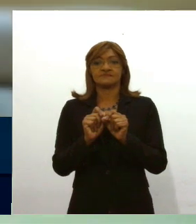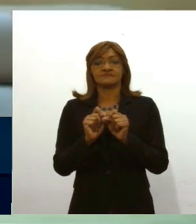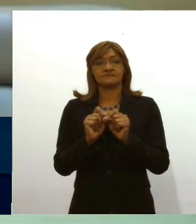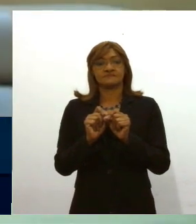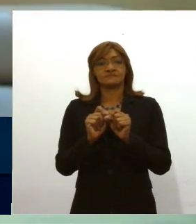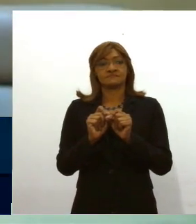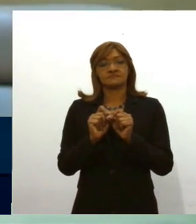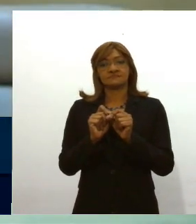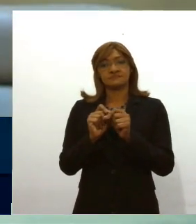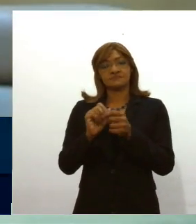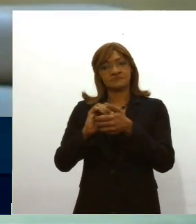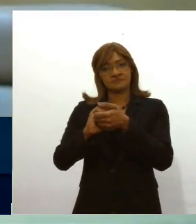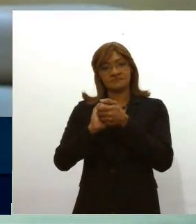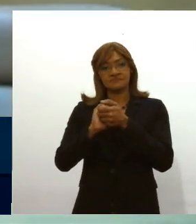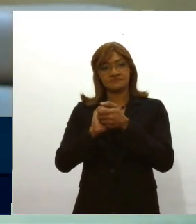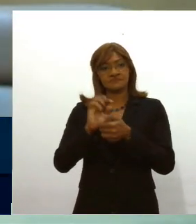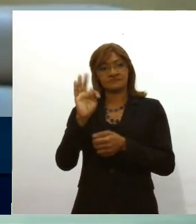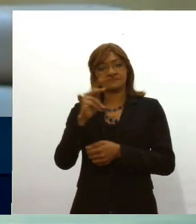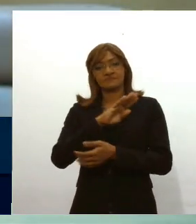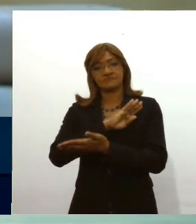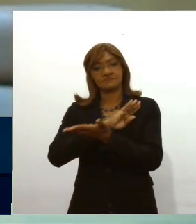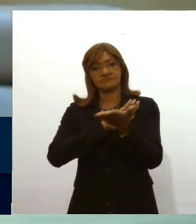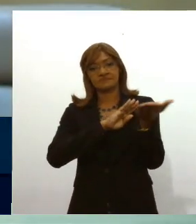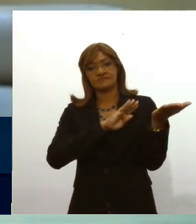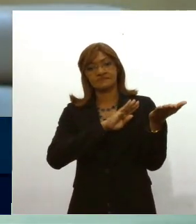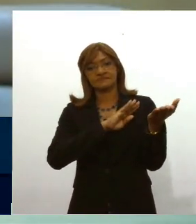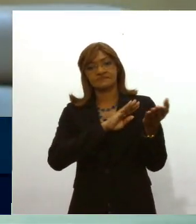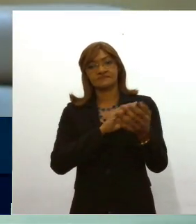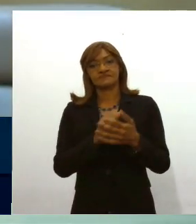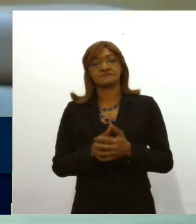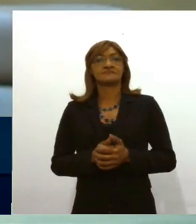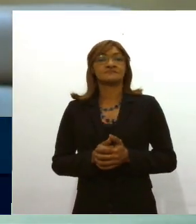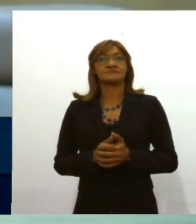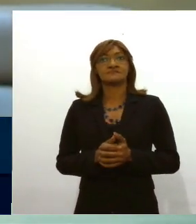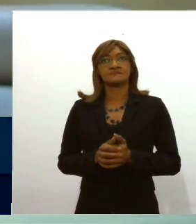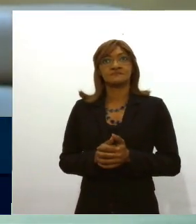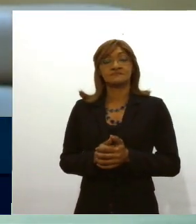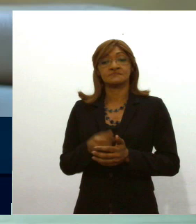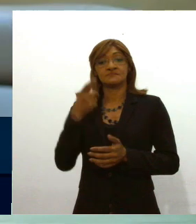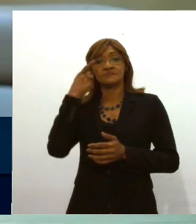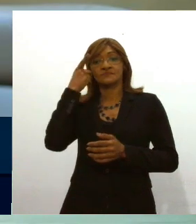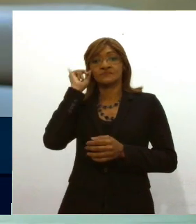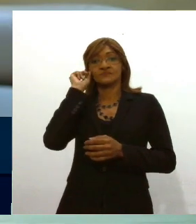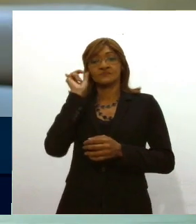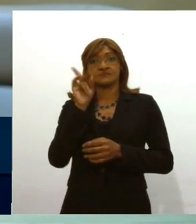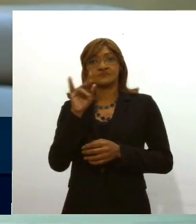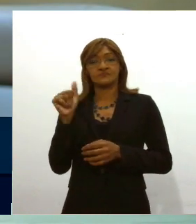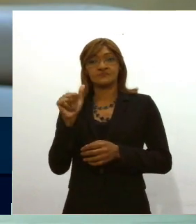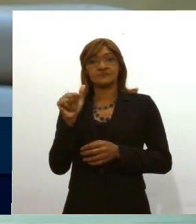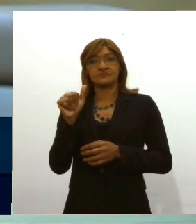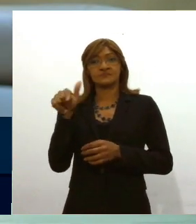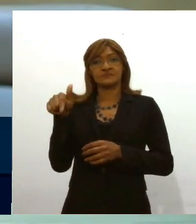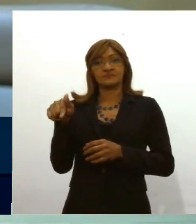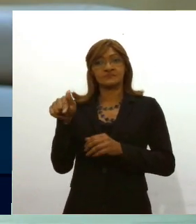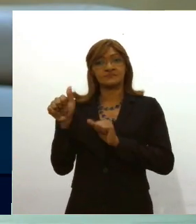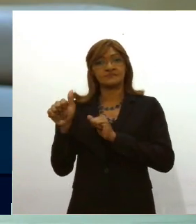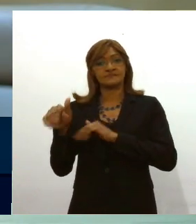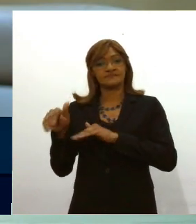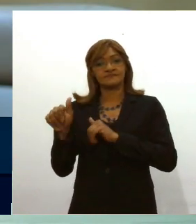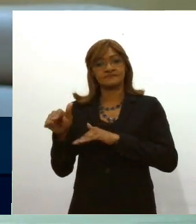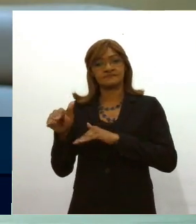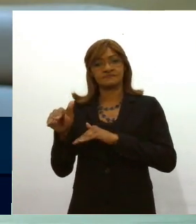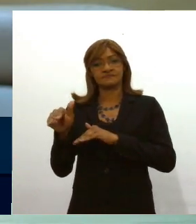saudar os colegas parlamentares, e no dia de ontem, 7 de setembro, eu vi